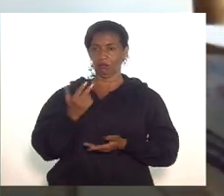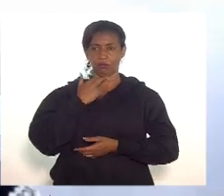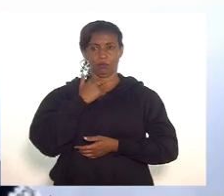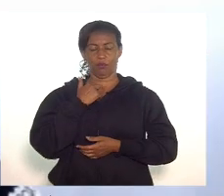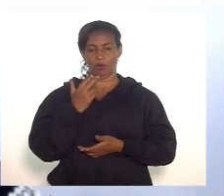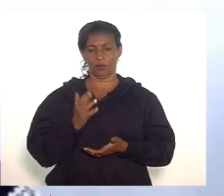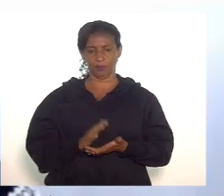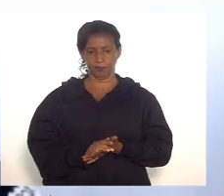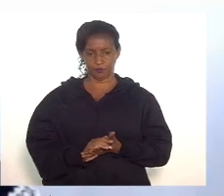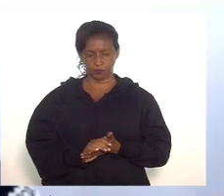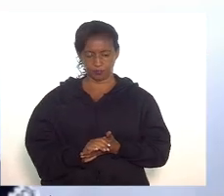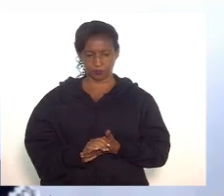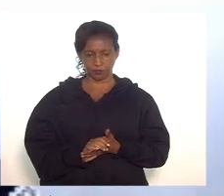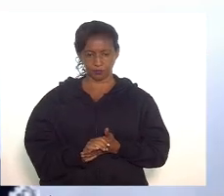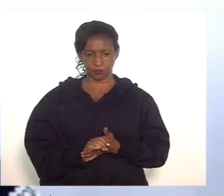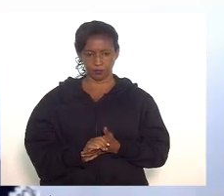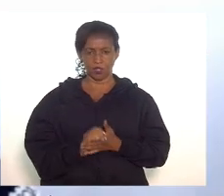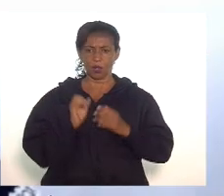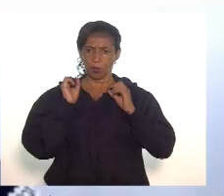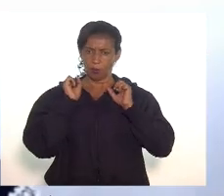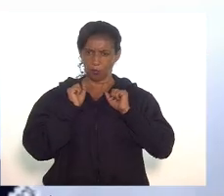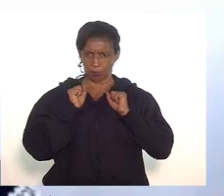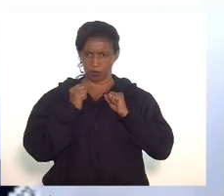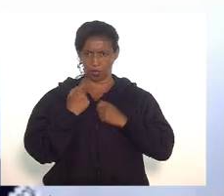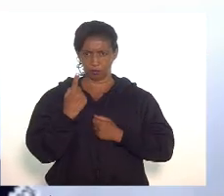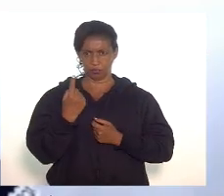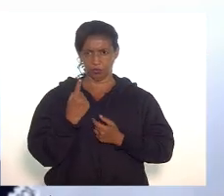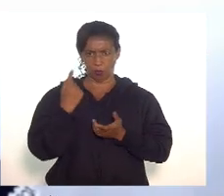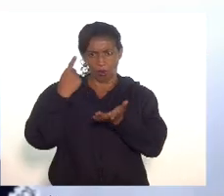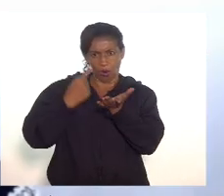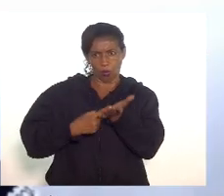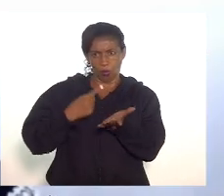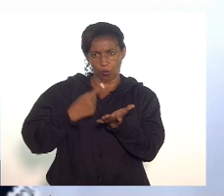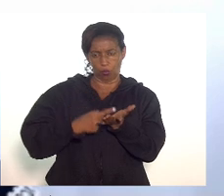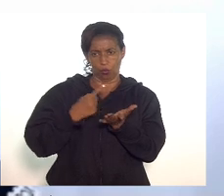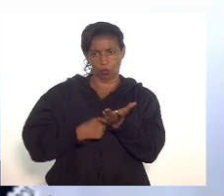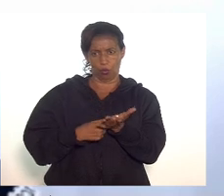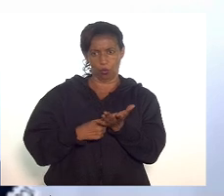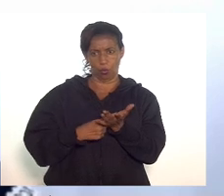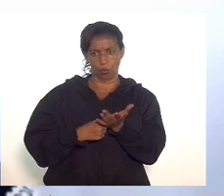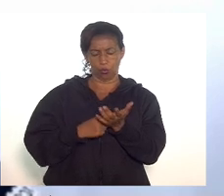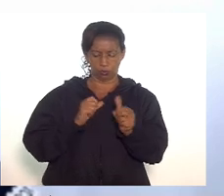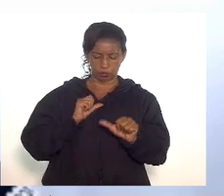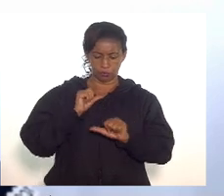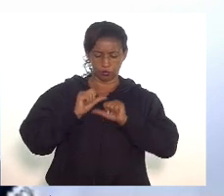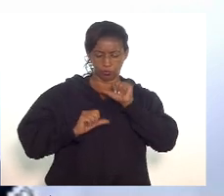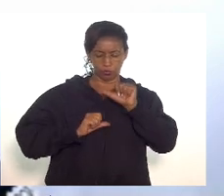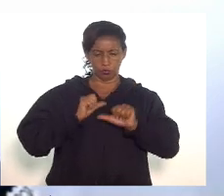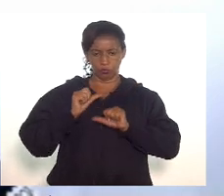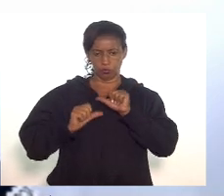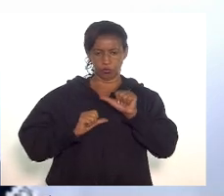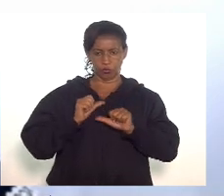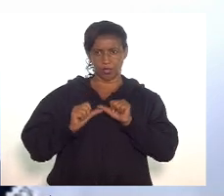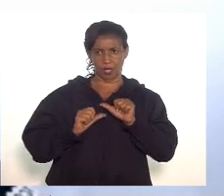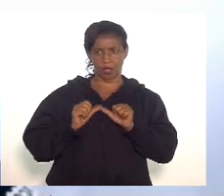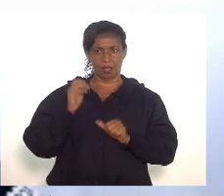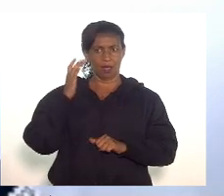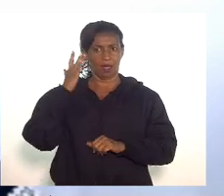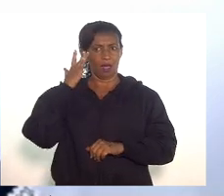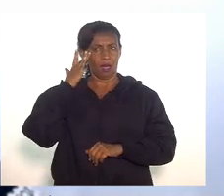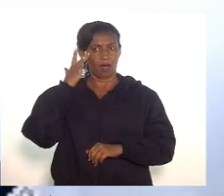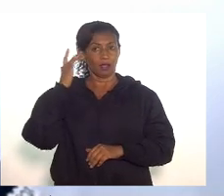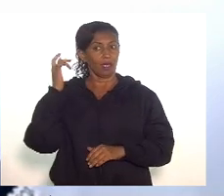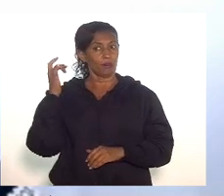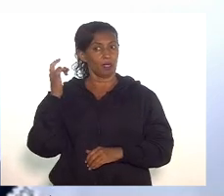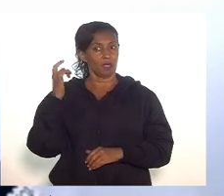Podemos construir aqui um acordo estabelecendo o prazo de emendas até amanhã, às